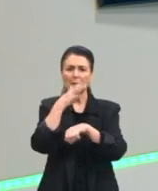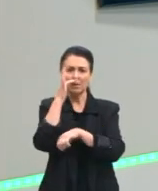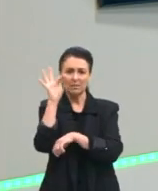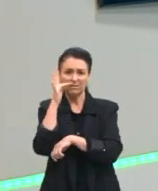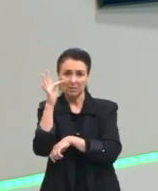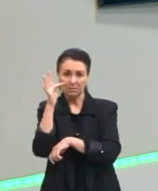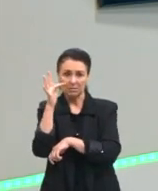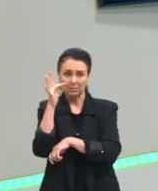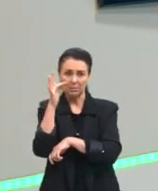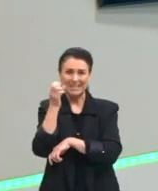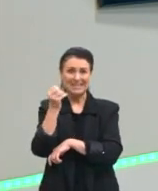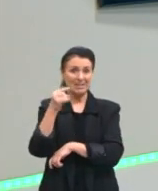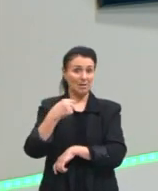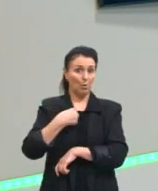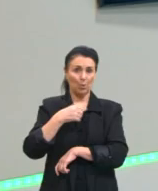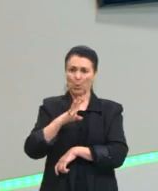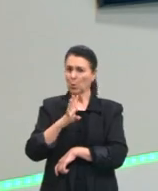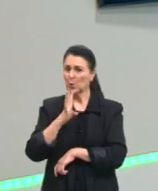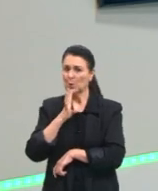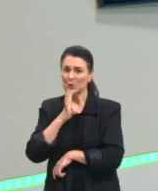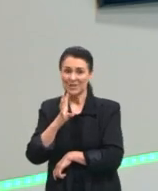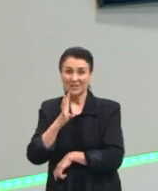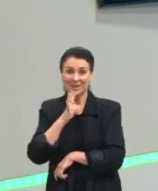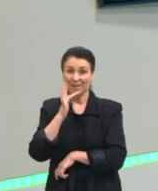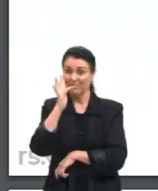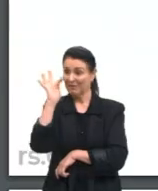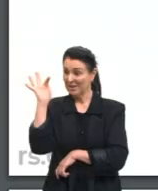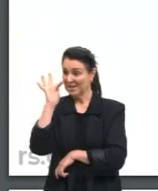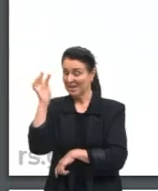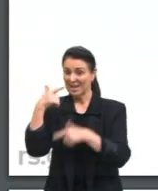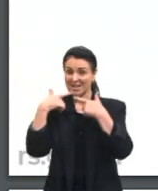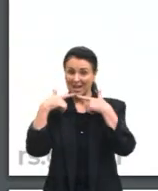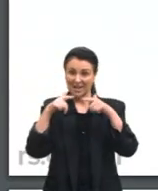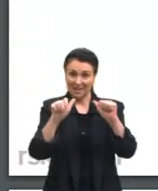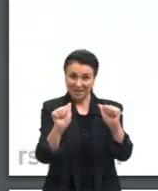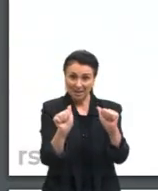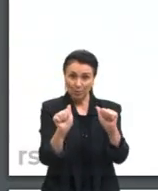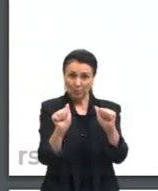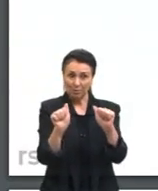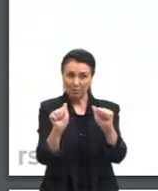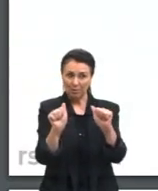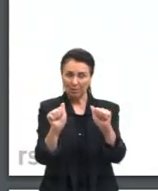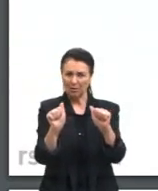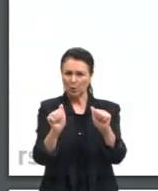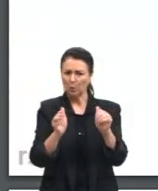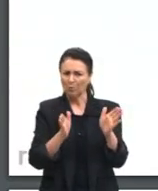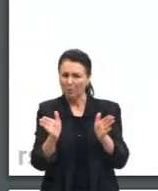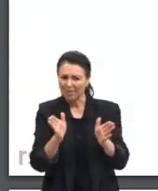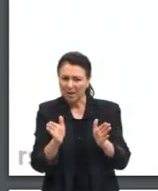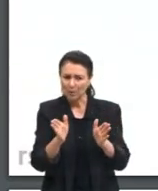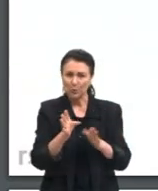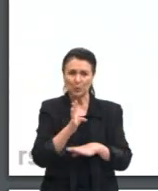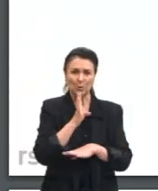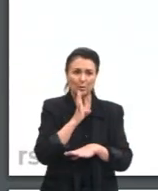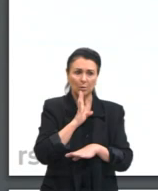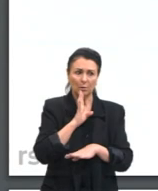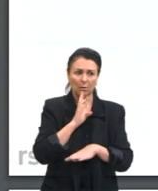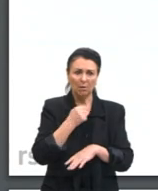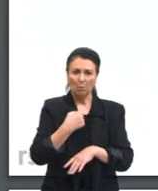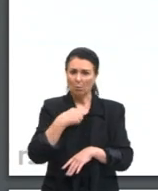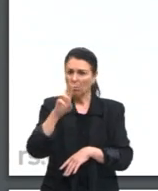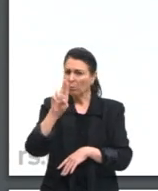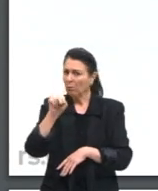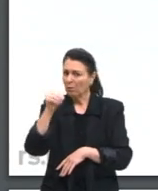linguístico do francês, se eu não tiver acesso a essa língua, eu jamais vou